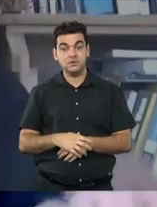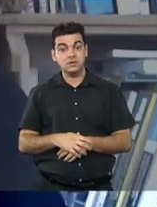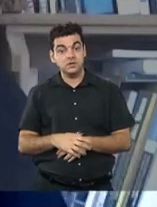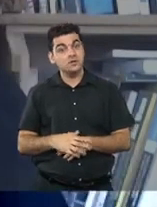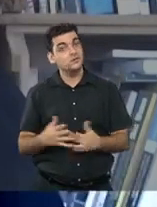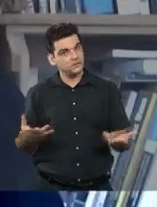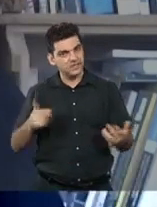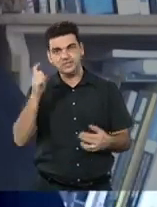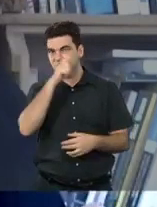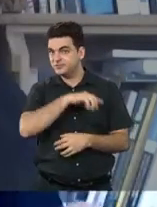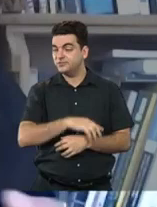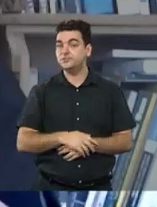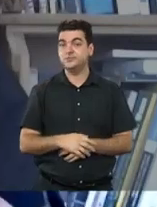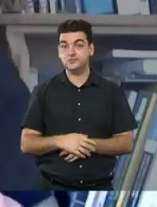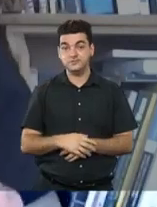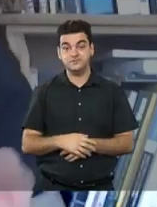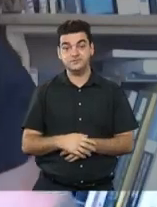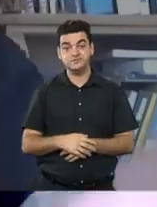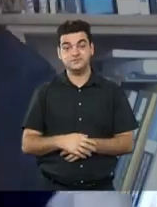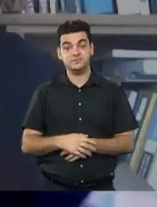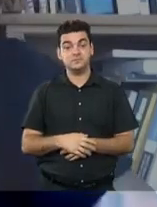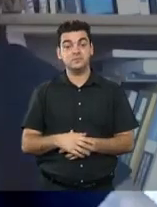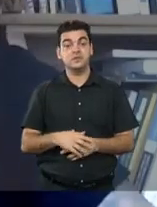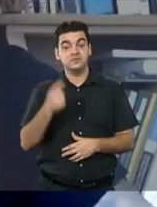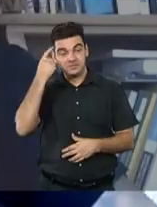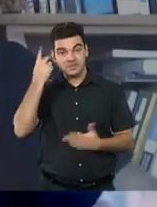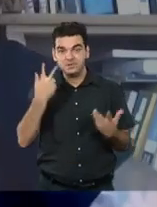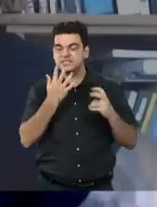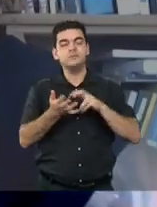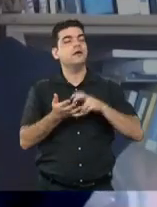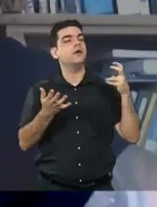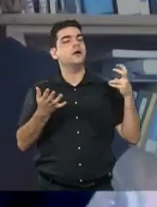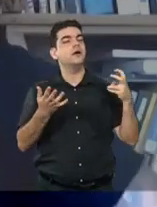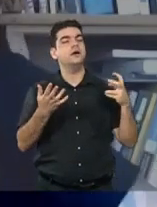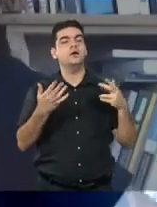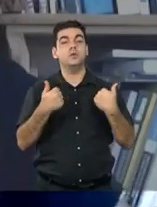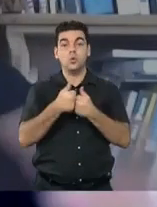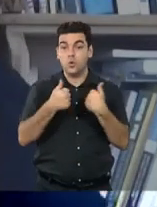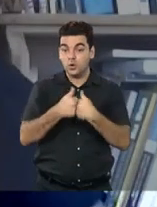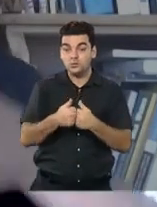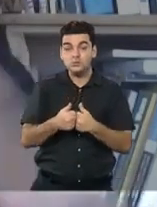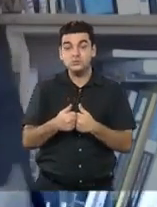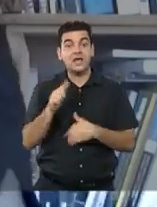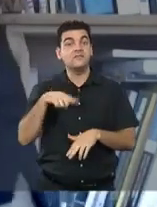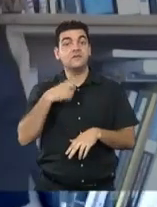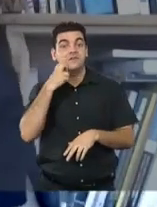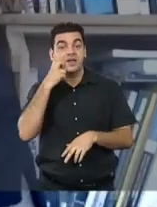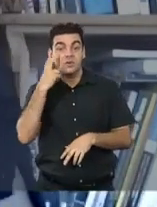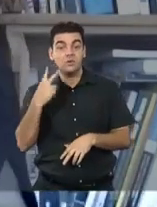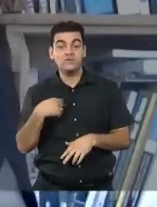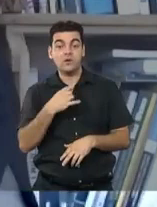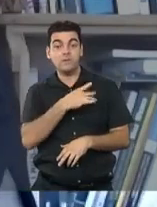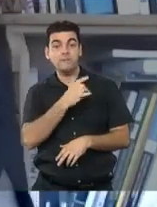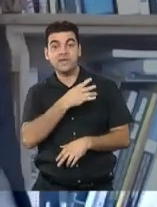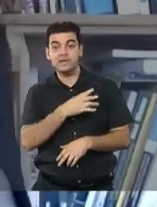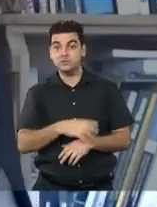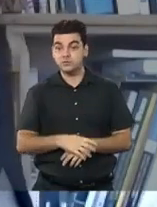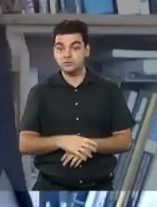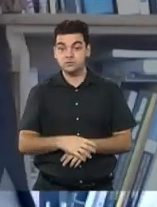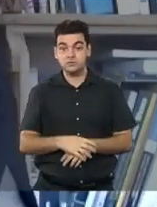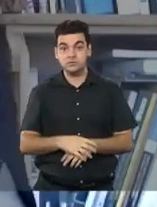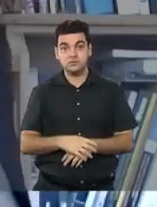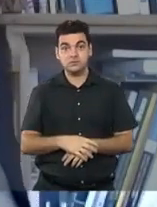ela se não é dado à conquistada. Dificilmente nós encontramos uma travesti de manhã no ônibus, no pão de ônibus, porque é só a naturalizou que está de